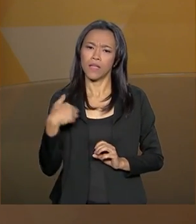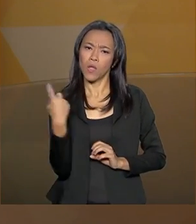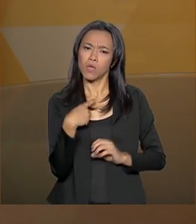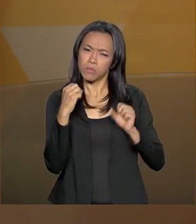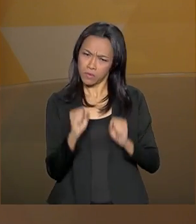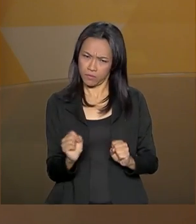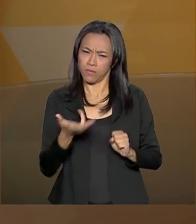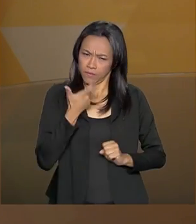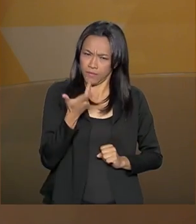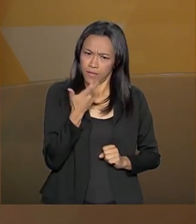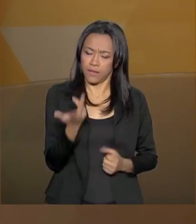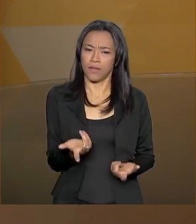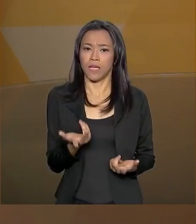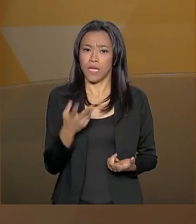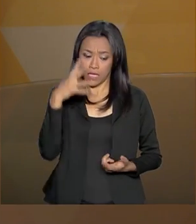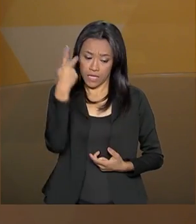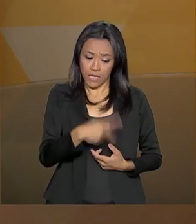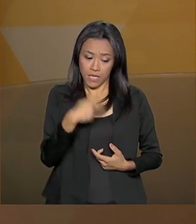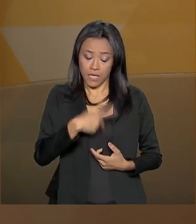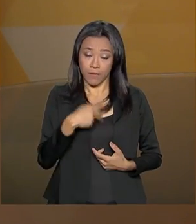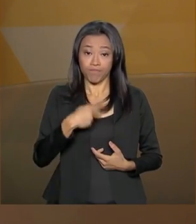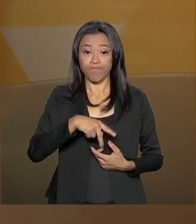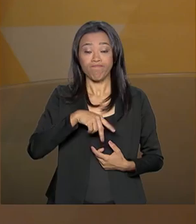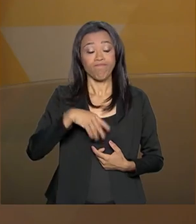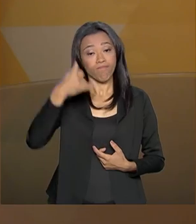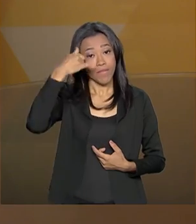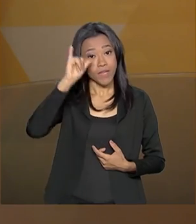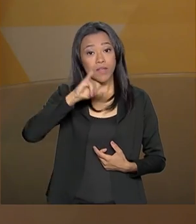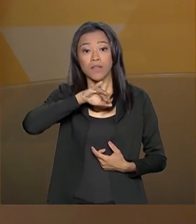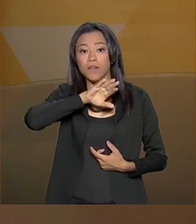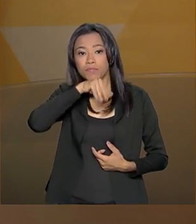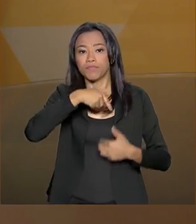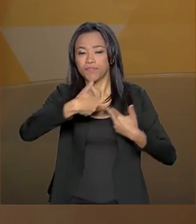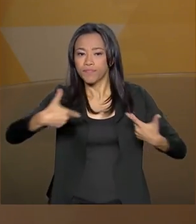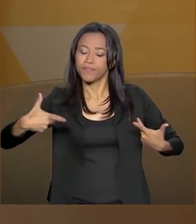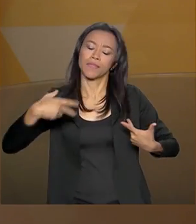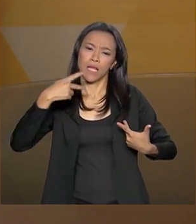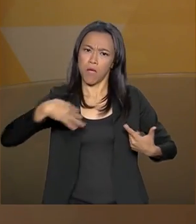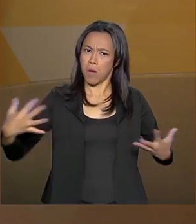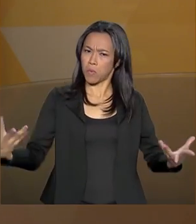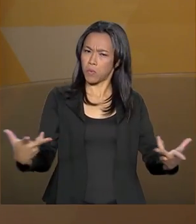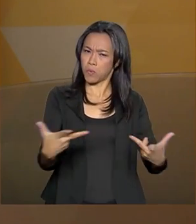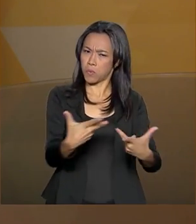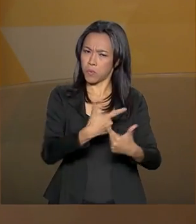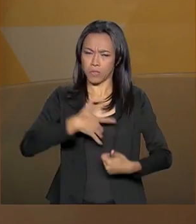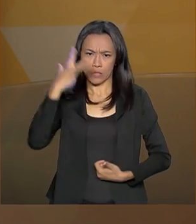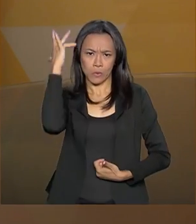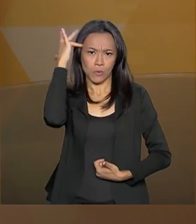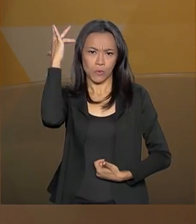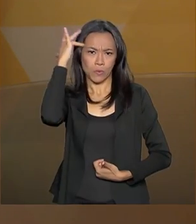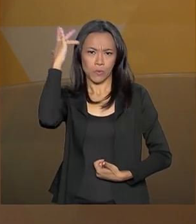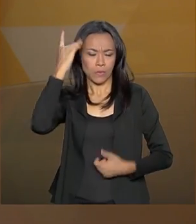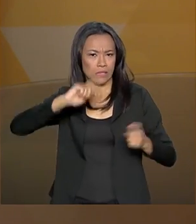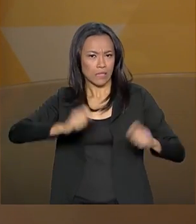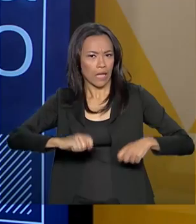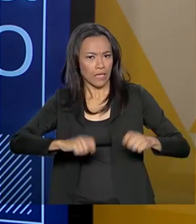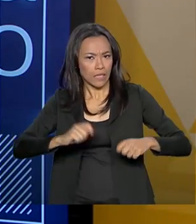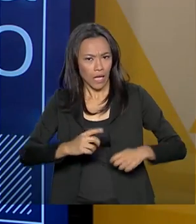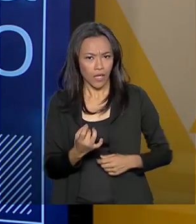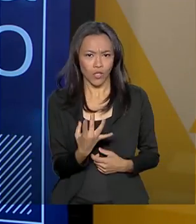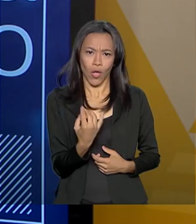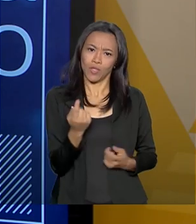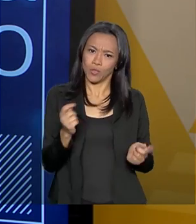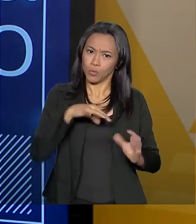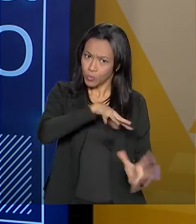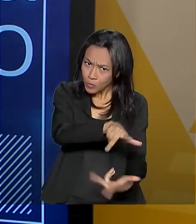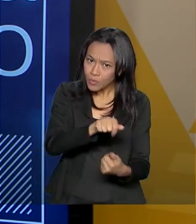que a nossa agropecuária, a agropecuária do Brasil, é uma das mais eficientes e sustentáveis do planeta? Sim, é